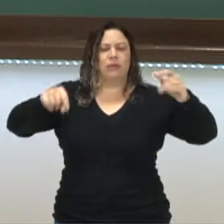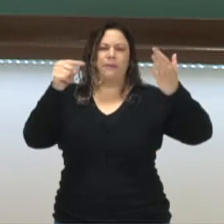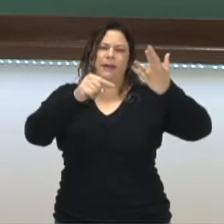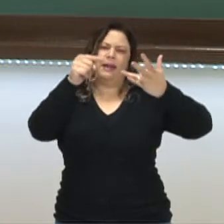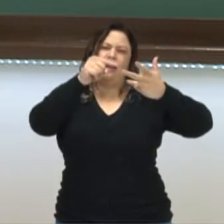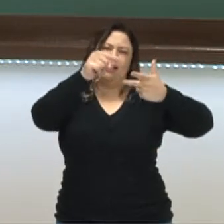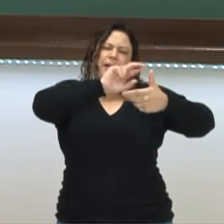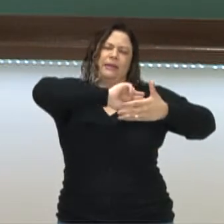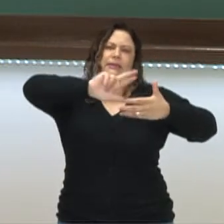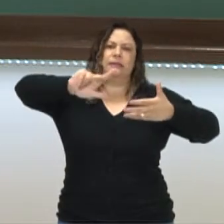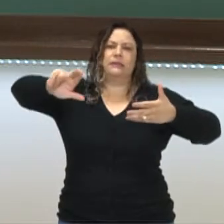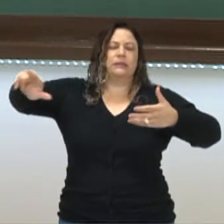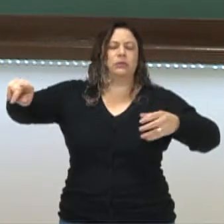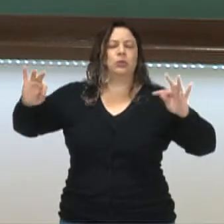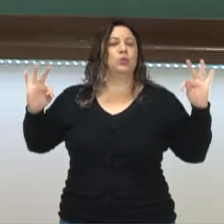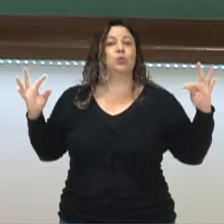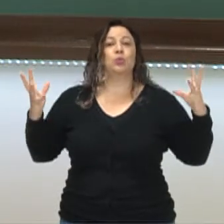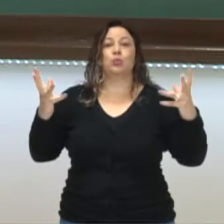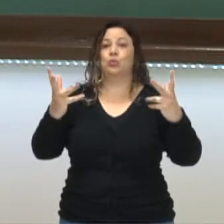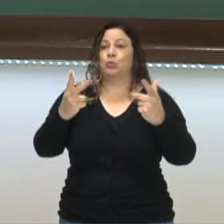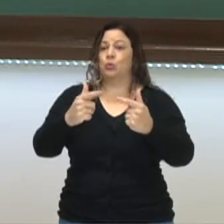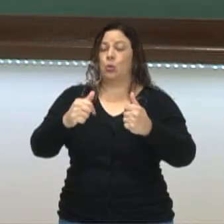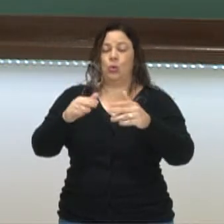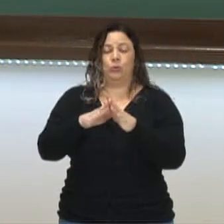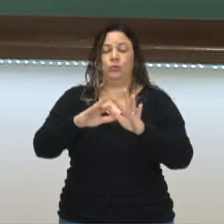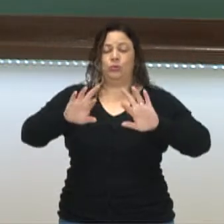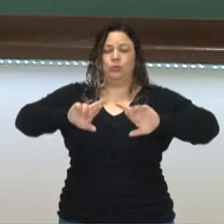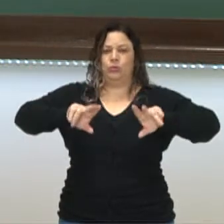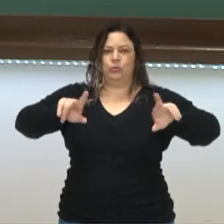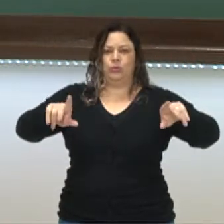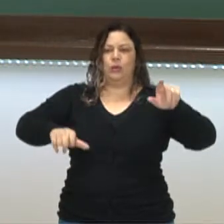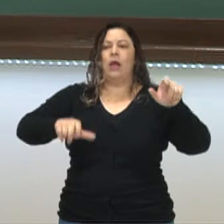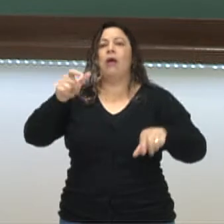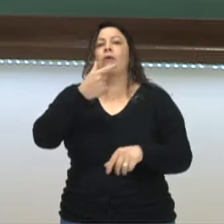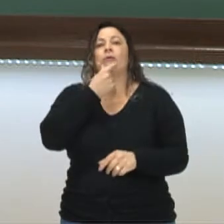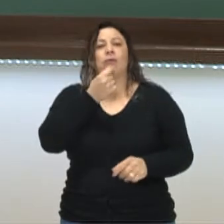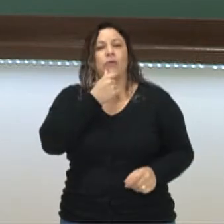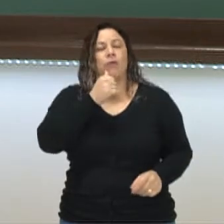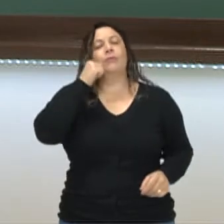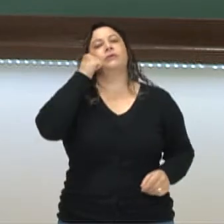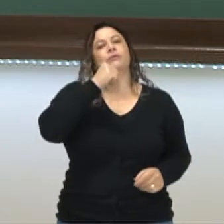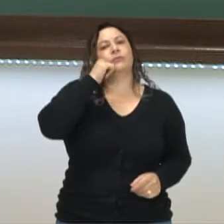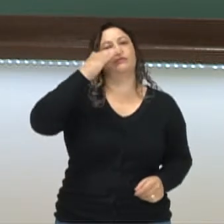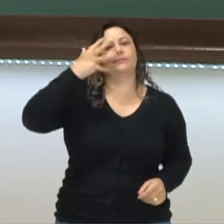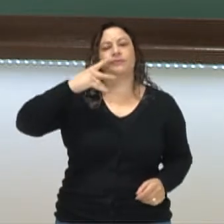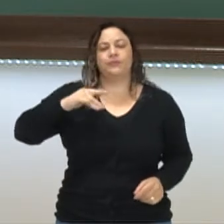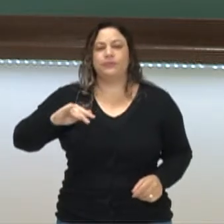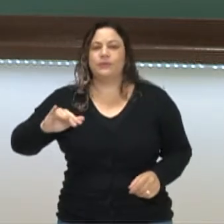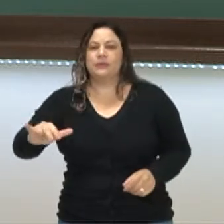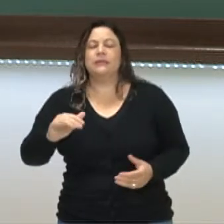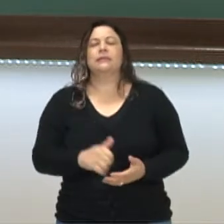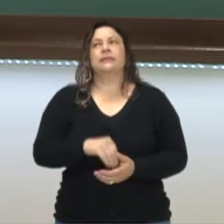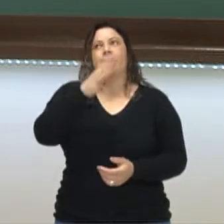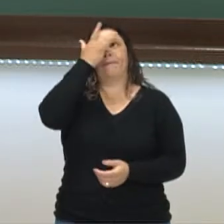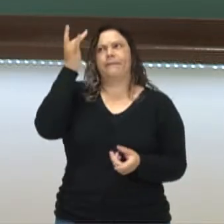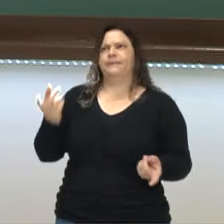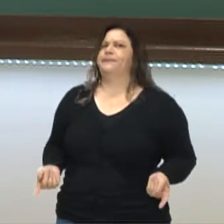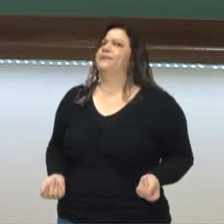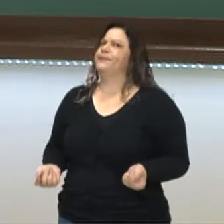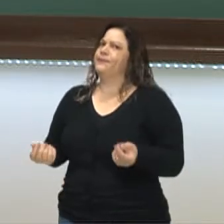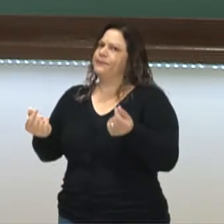classes, né? De todas as classes, melhor dizendo. Homens, mulheres, crianças, pessoas ricas,